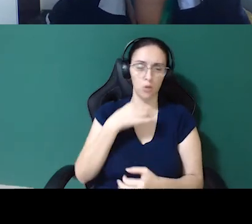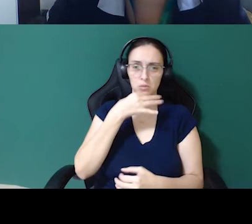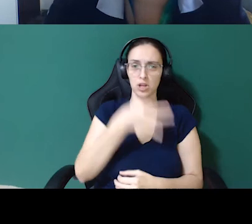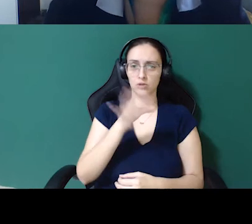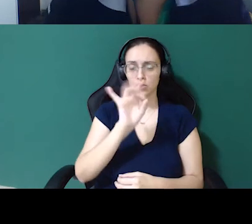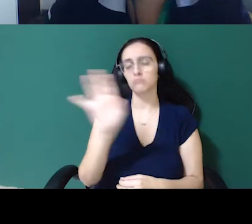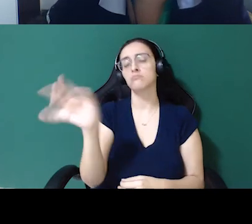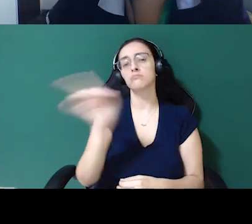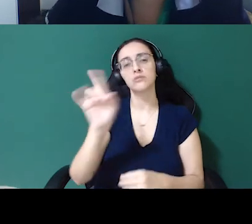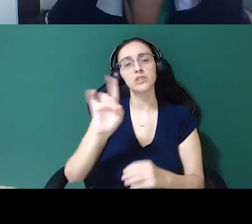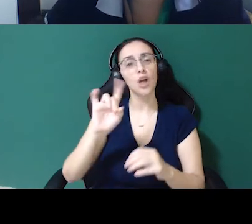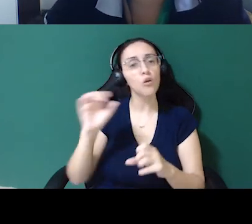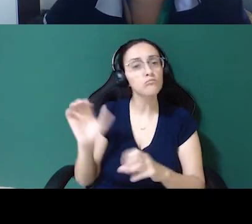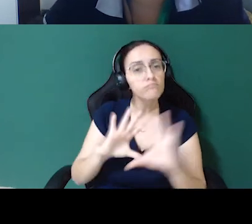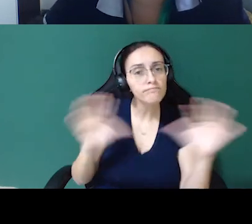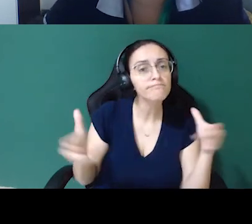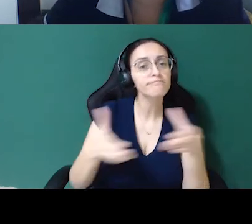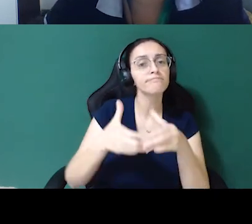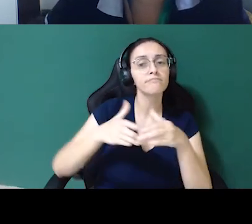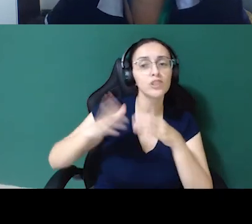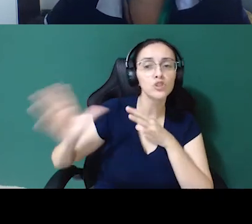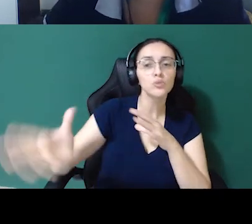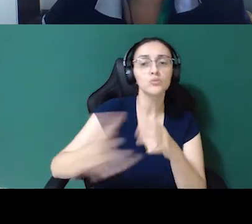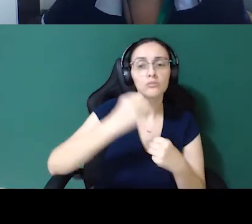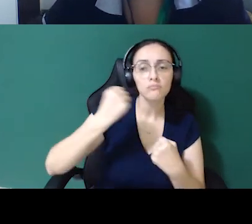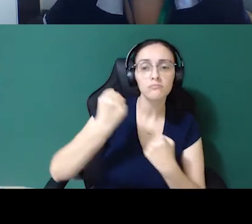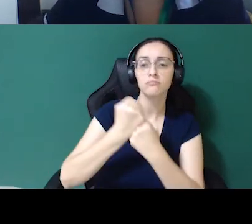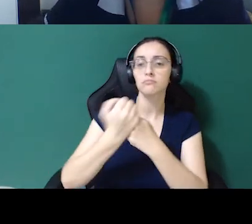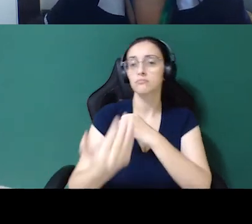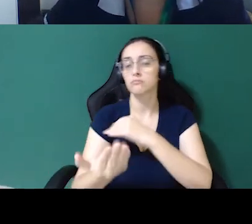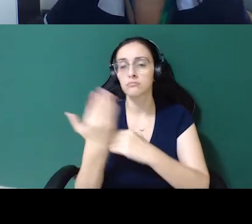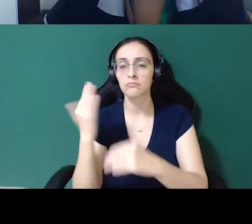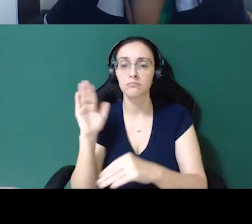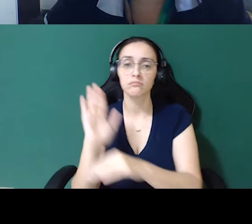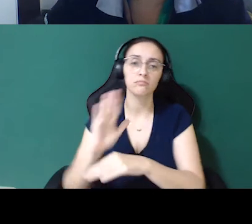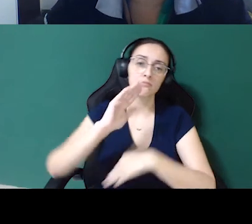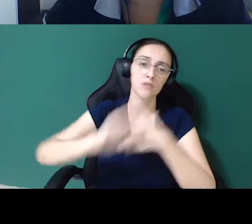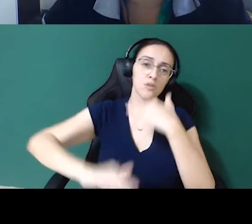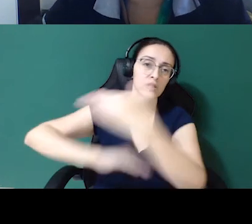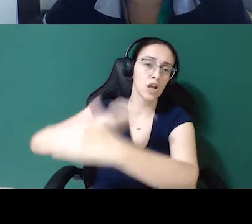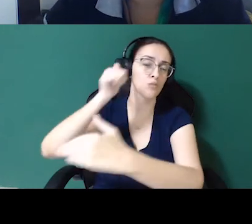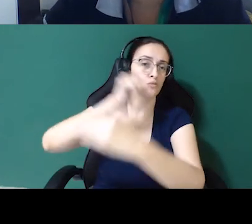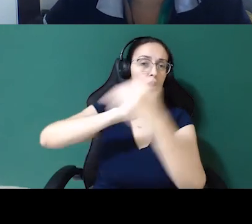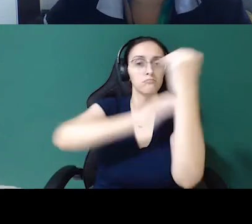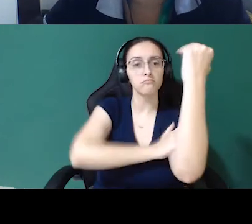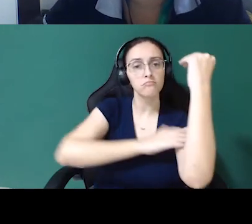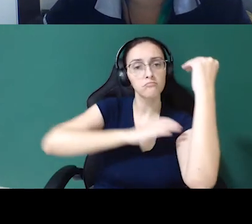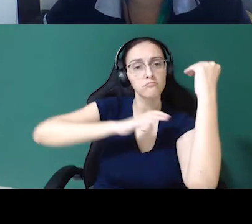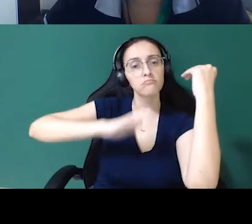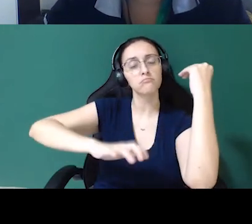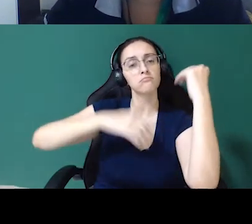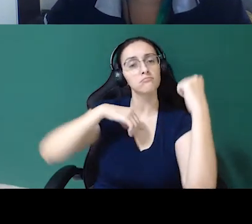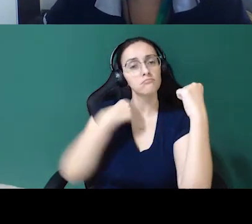construção coletiva isso que a gente está fazendo, de apoiar, estar junto com o processo de feminismo e a gente tem muito a